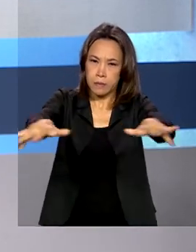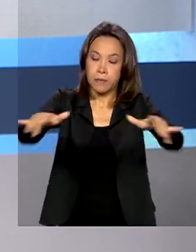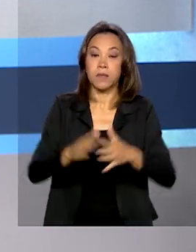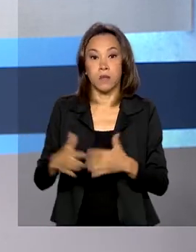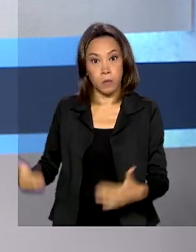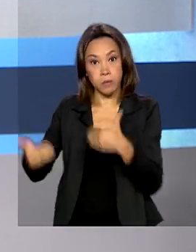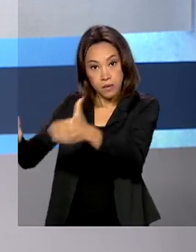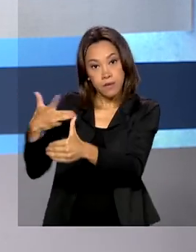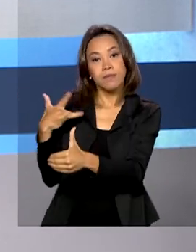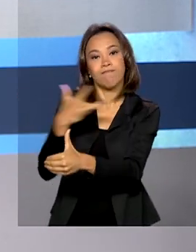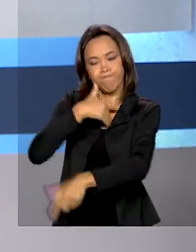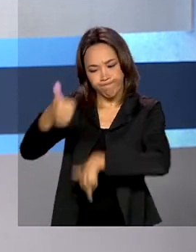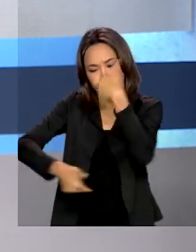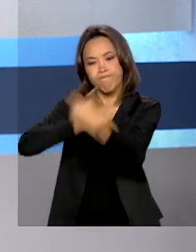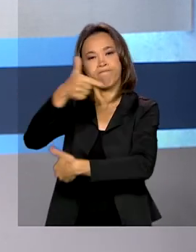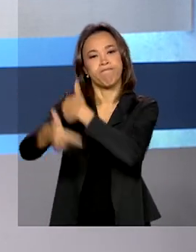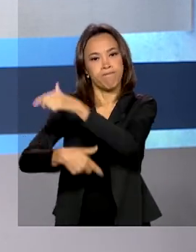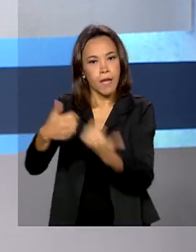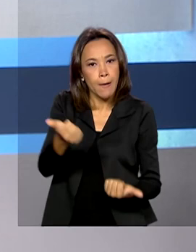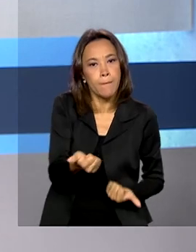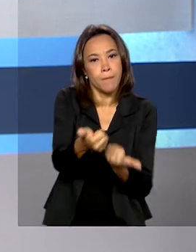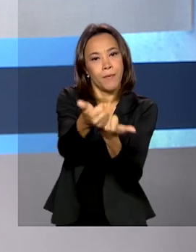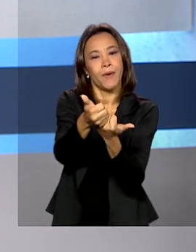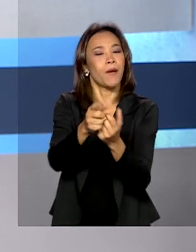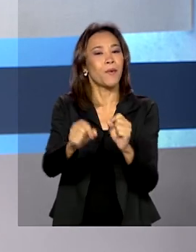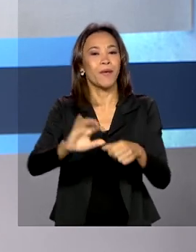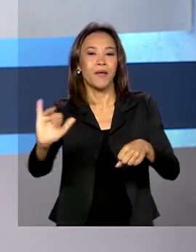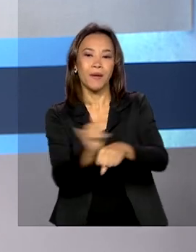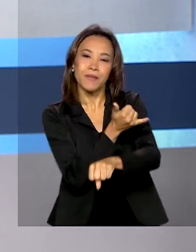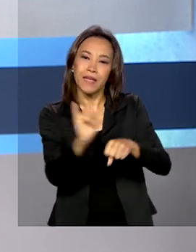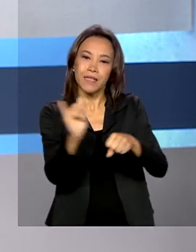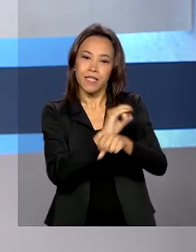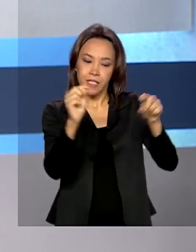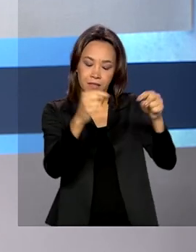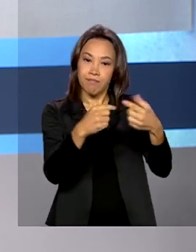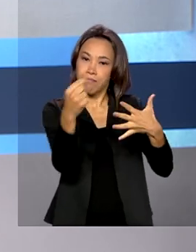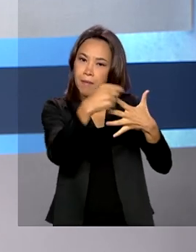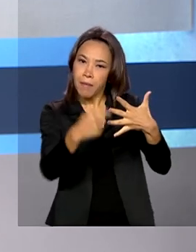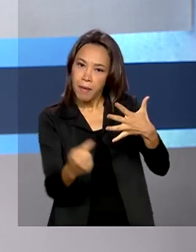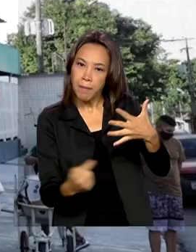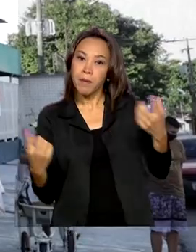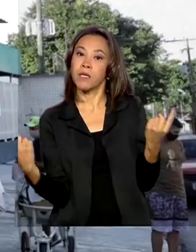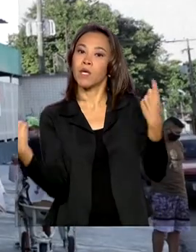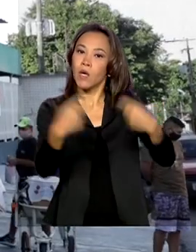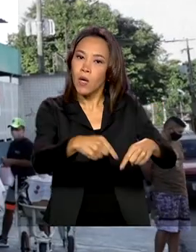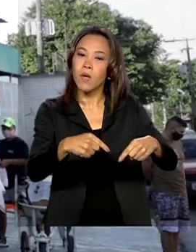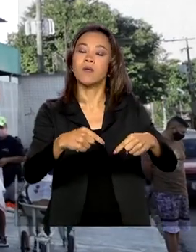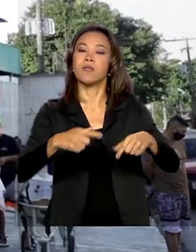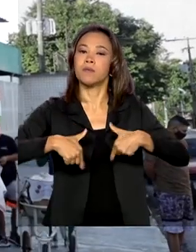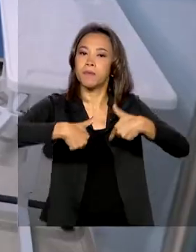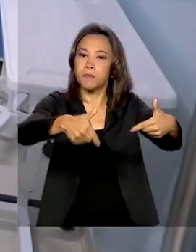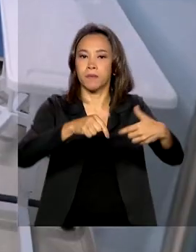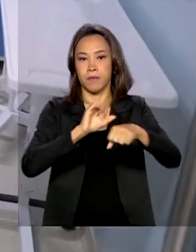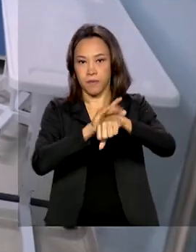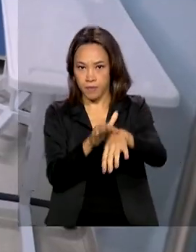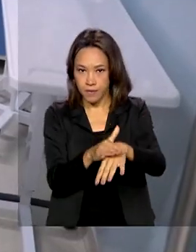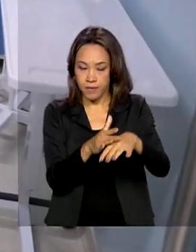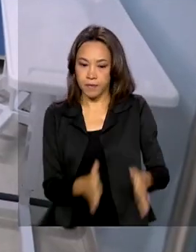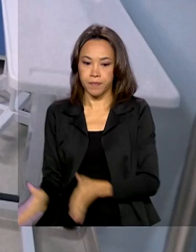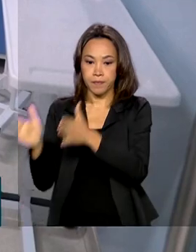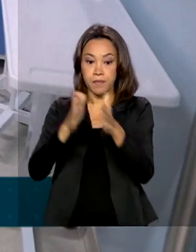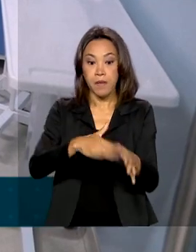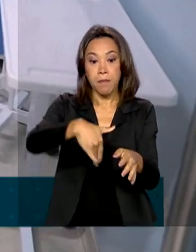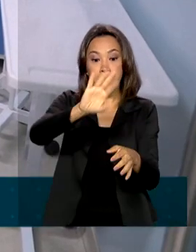trabalha em ações de reforço ao plano de contingência à doença. Foram abertos mais de 350